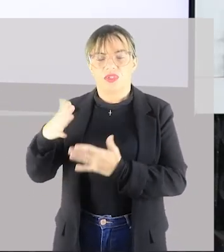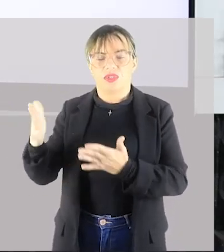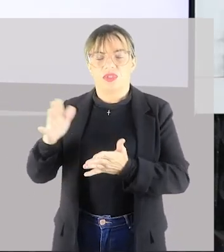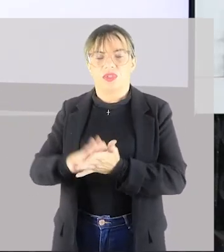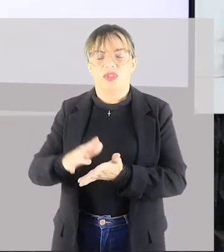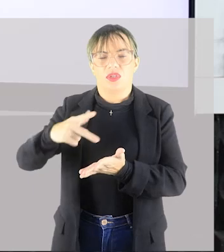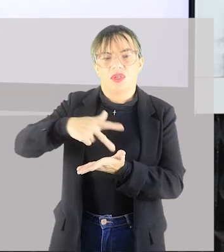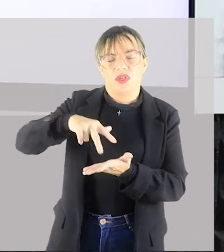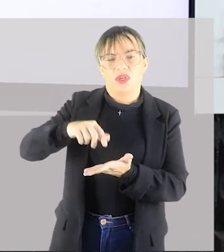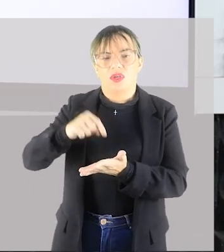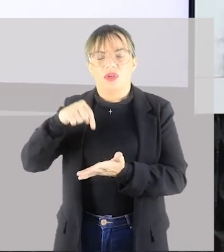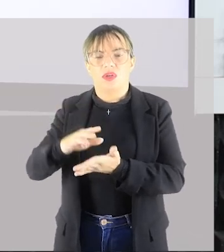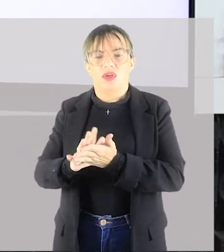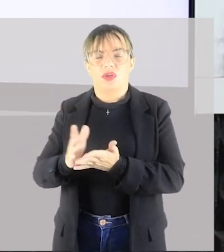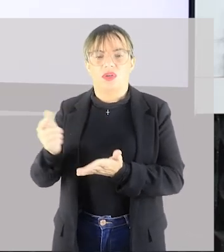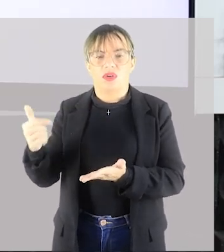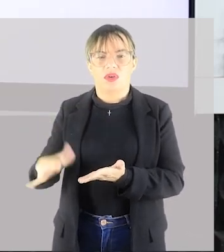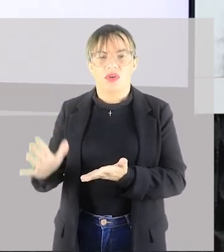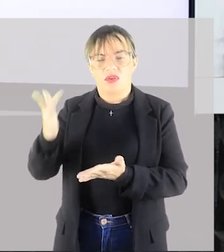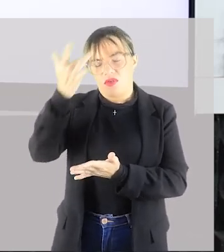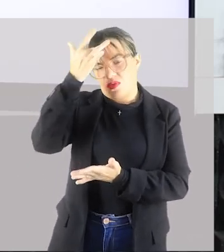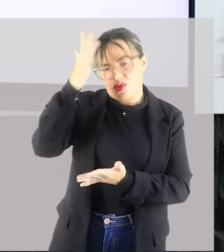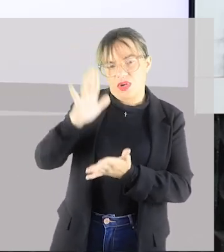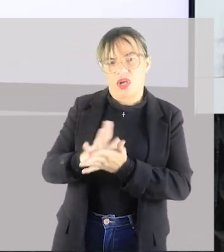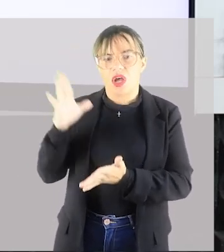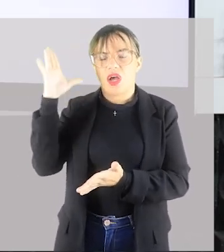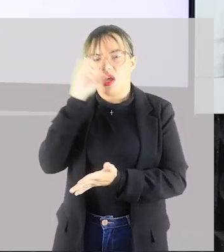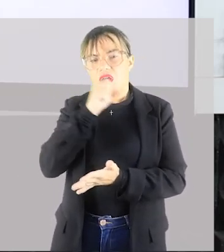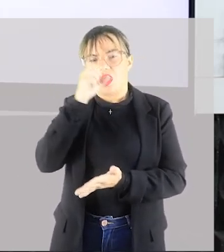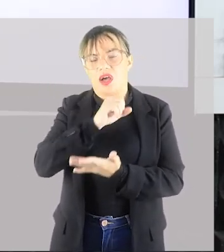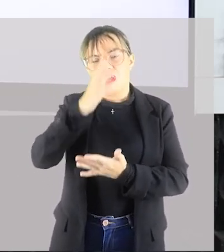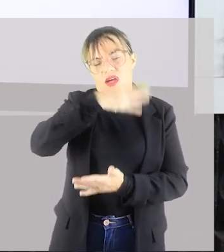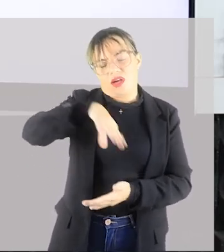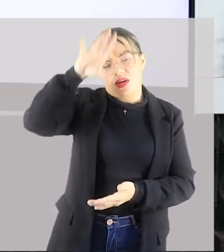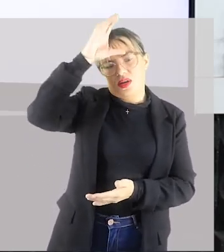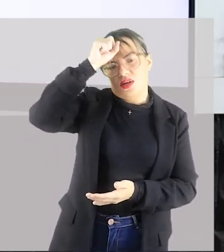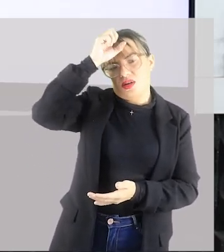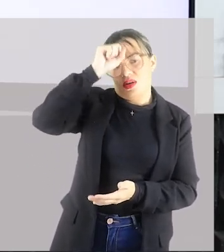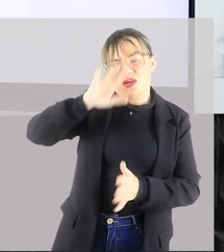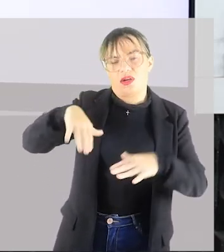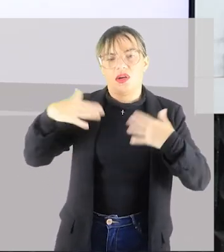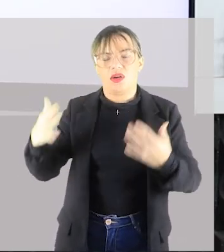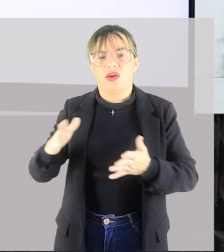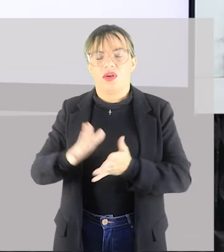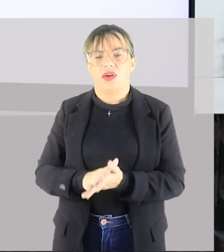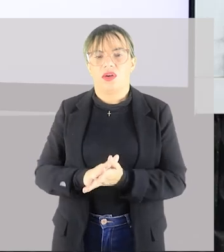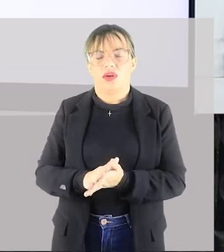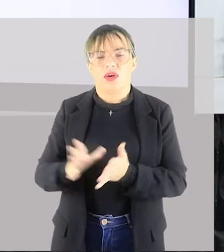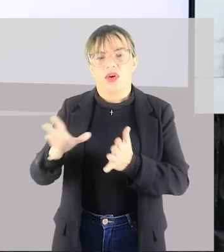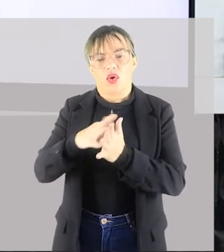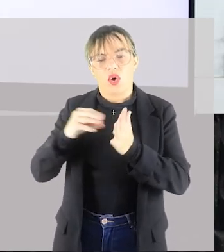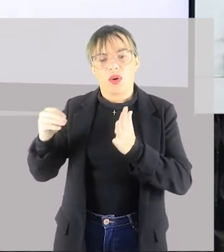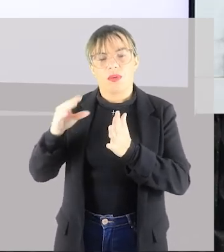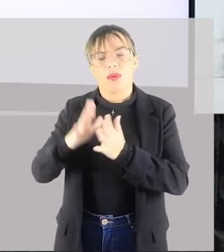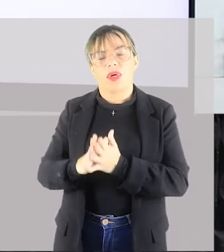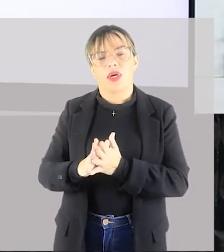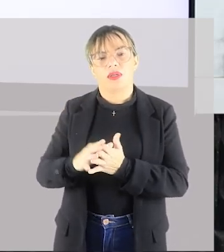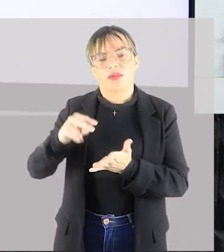fáceis que possam ser rapidamente aprendidos e que possam ser rapidamente reproduzidos.